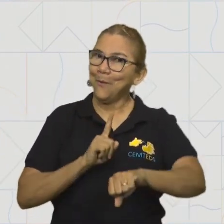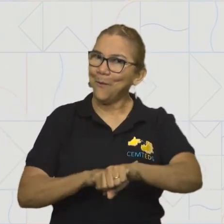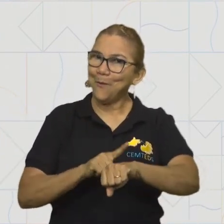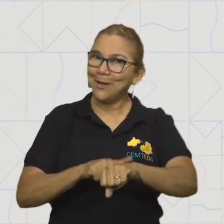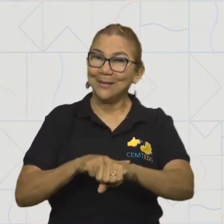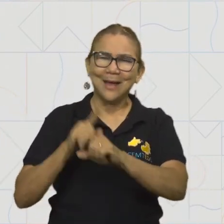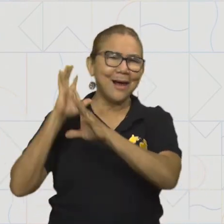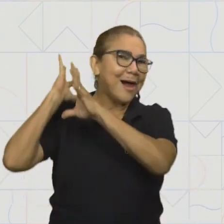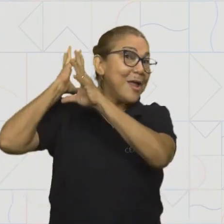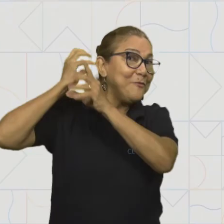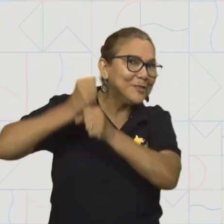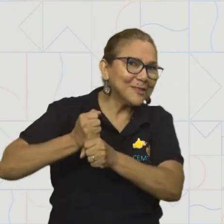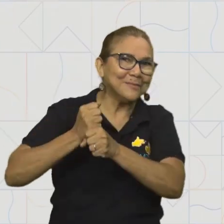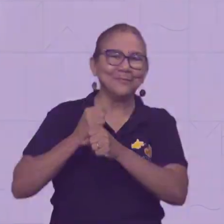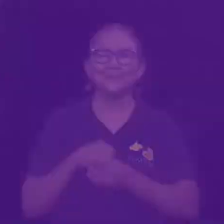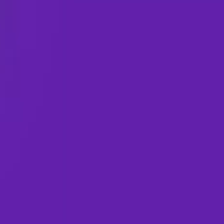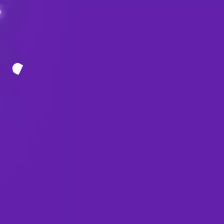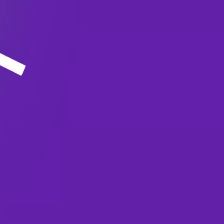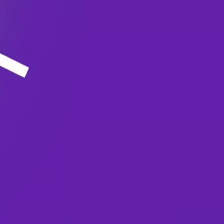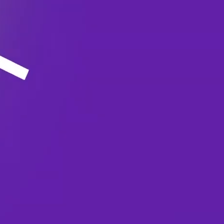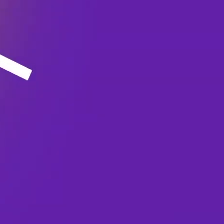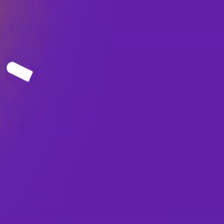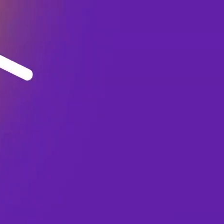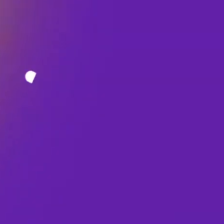na nossa hora da revisão.